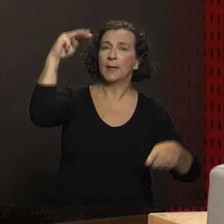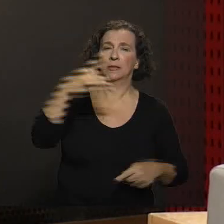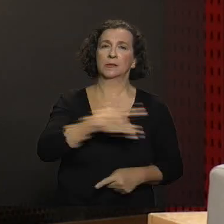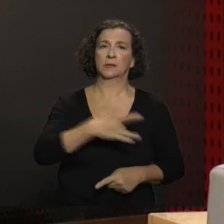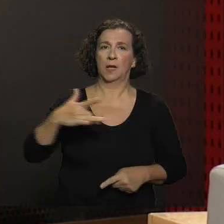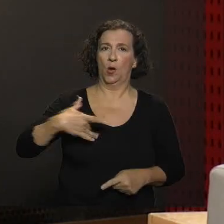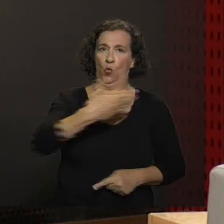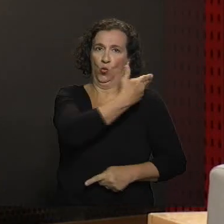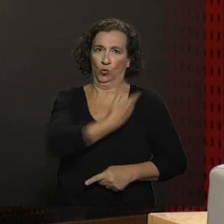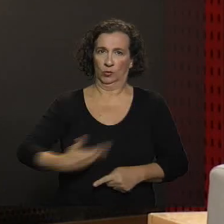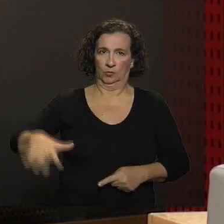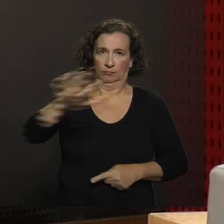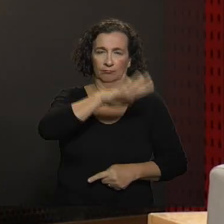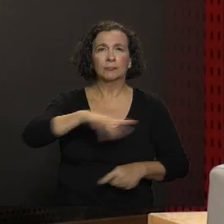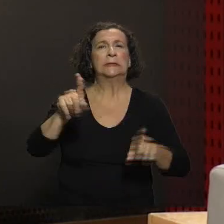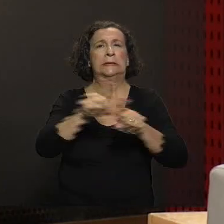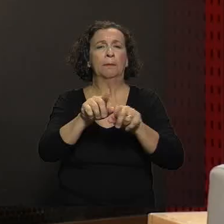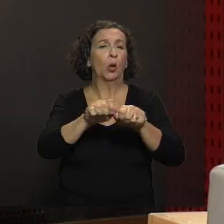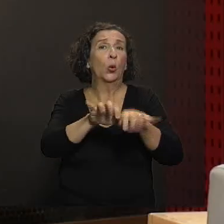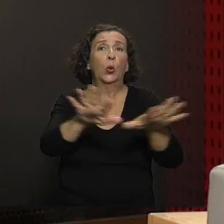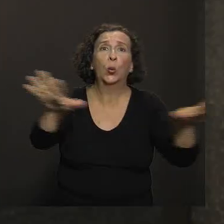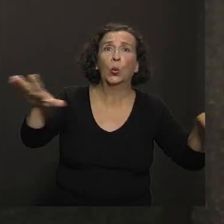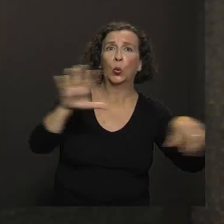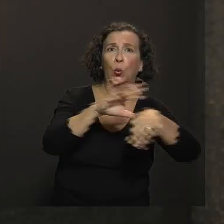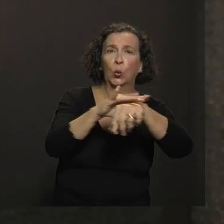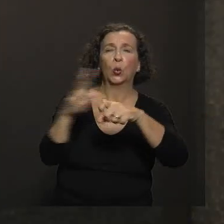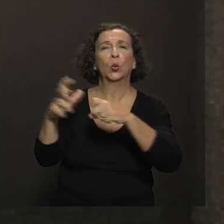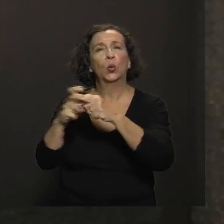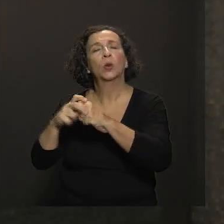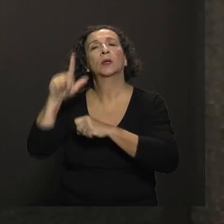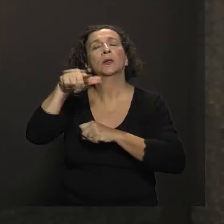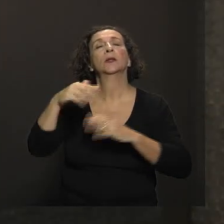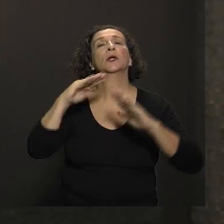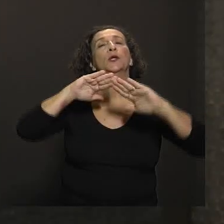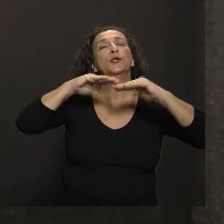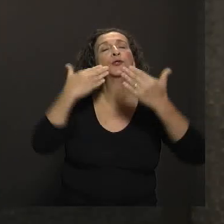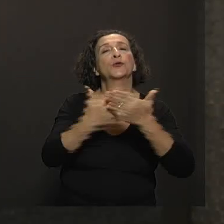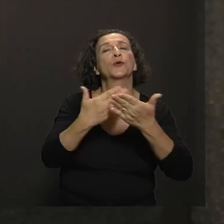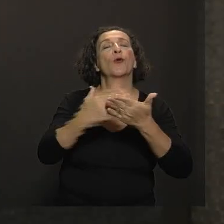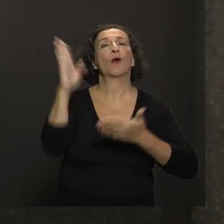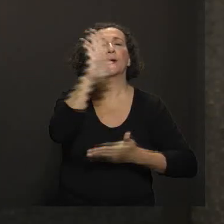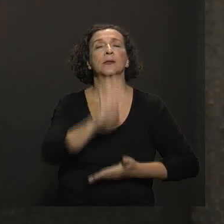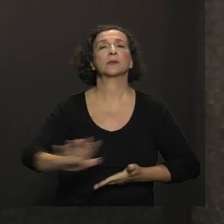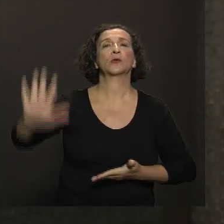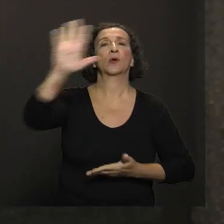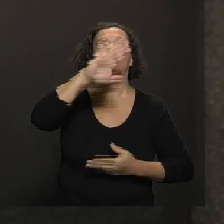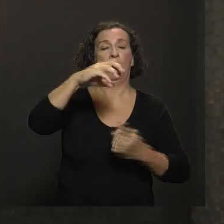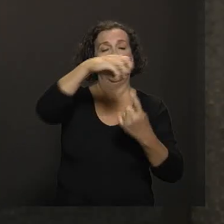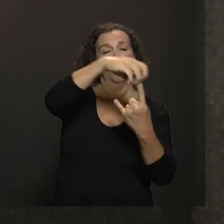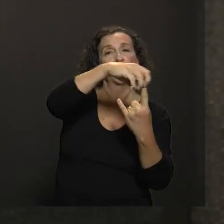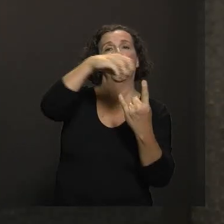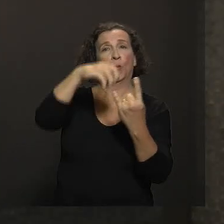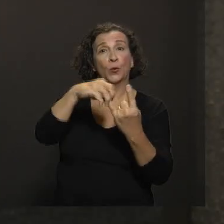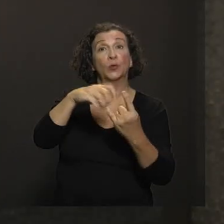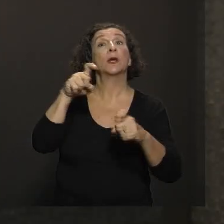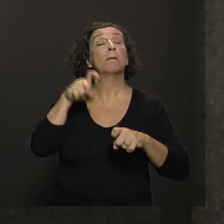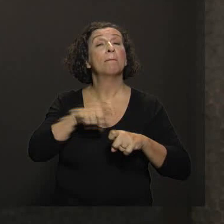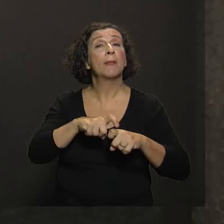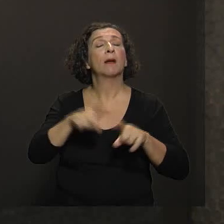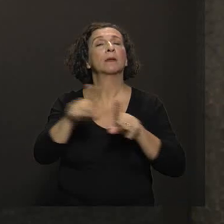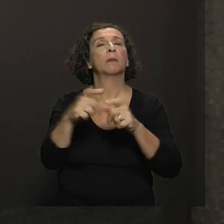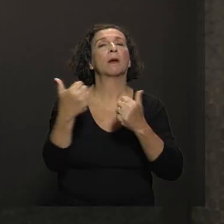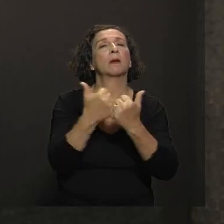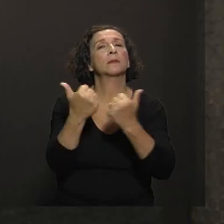saúde pública, epidemiologia pela Escola Nacional de Saúde Pública da Fiocruz e médica da Assessoria